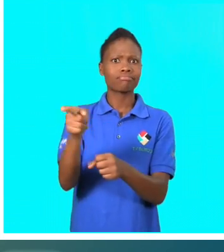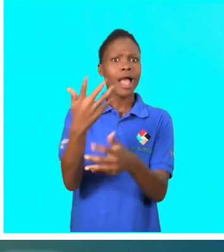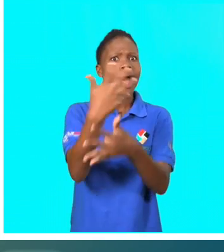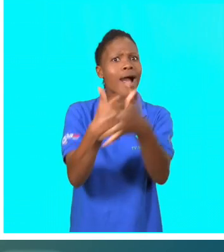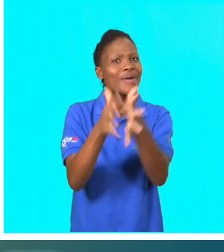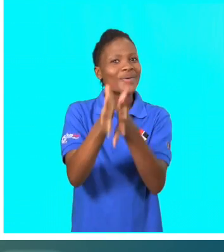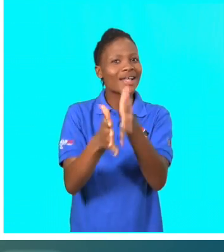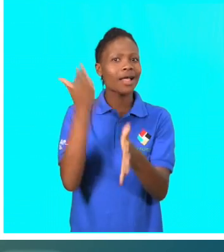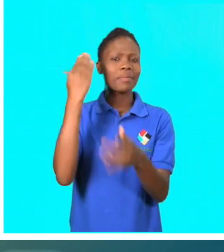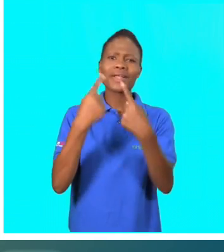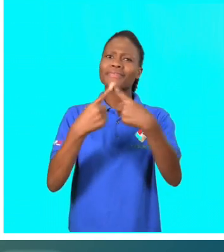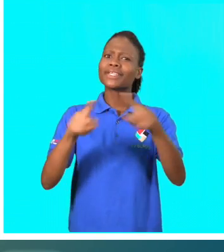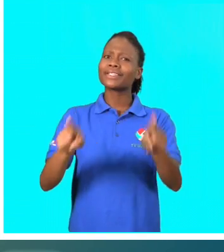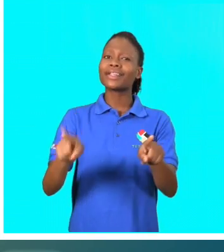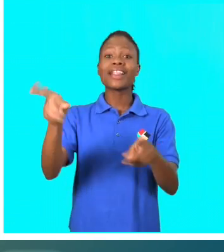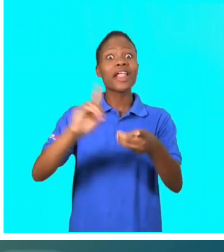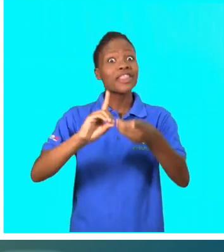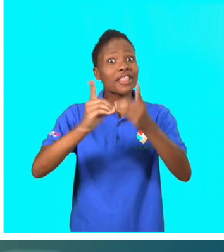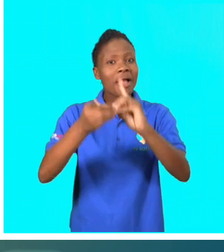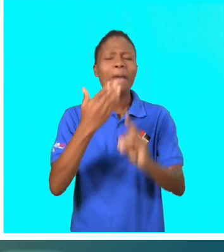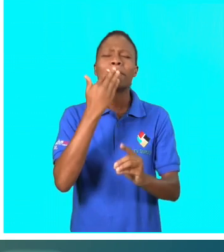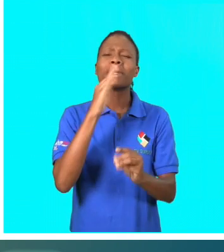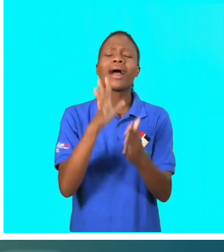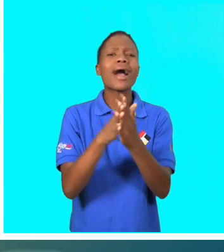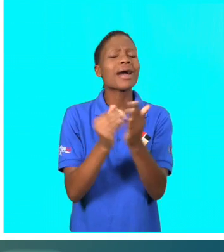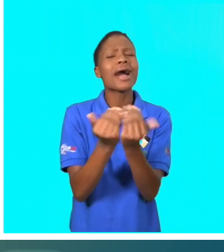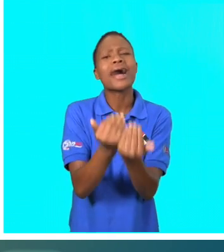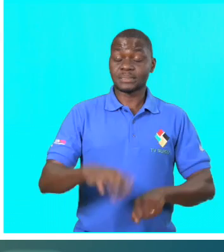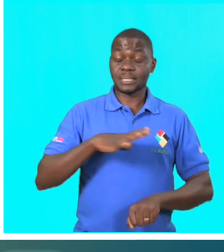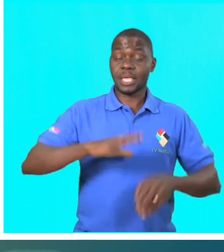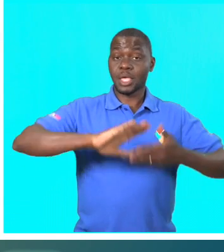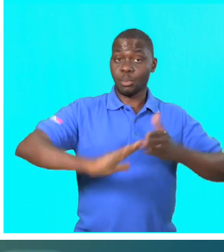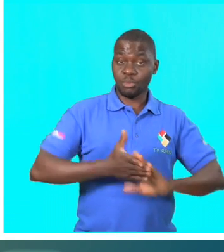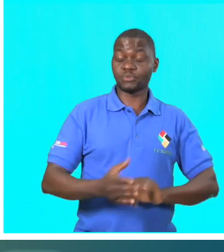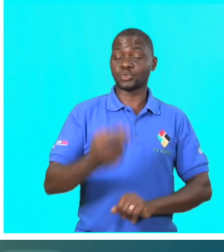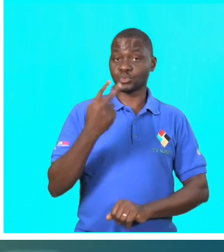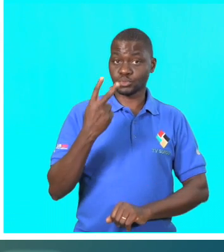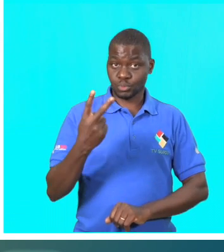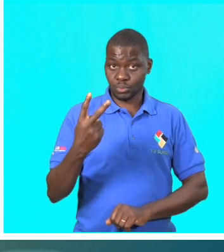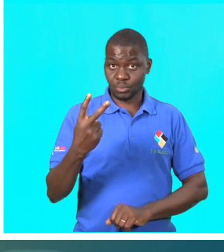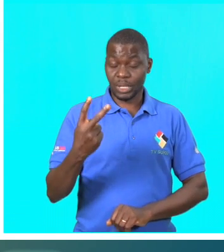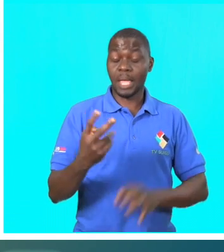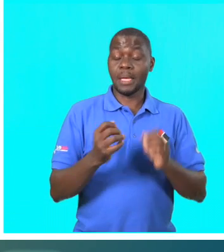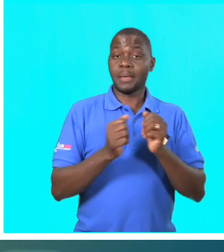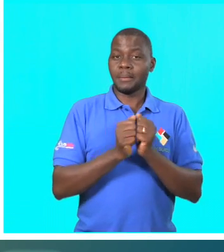língua de sinais será introduzida como disciplina do fato que poderá melhorar o aproveitamento das Contamos com dois professores,